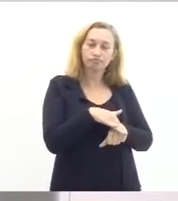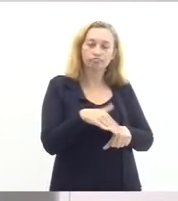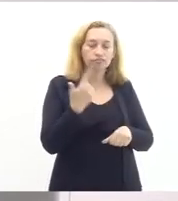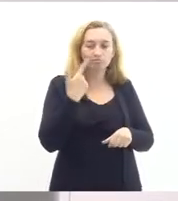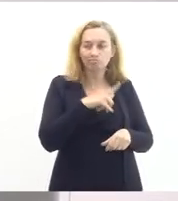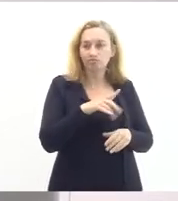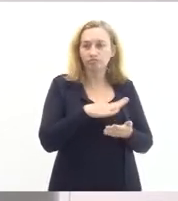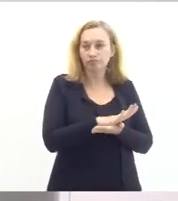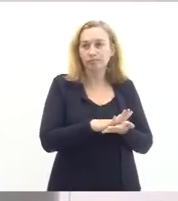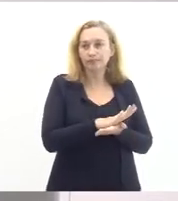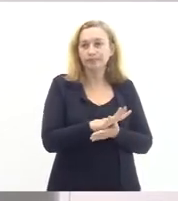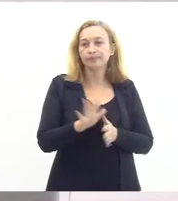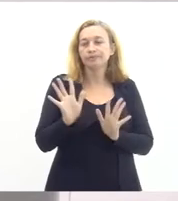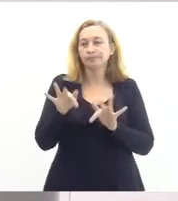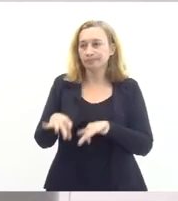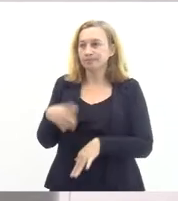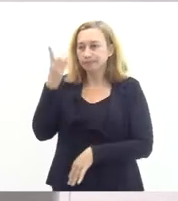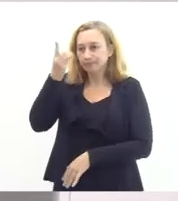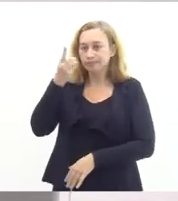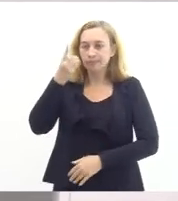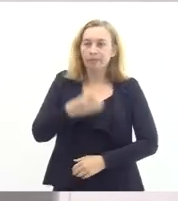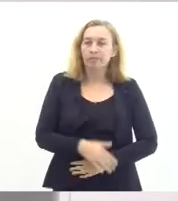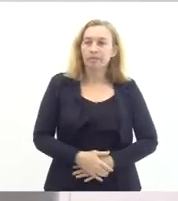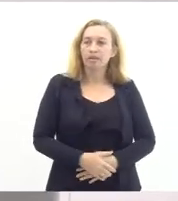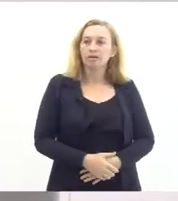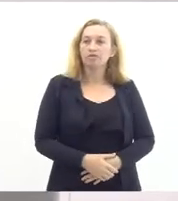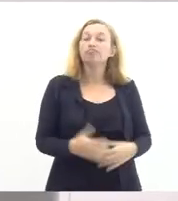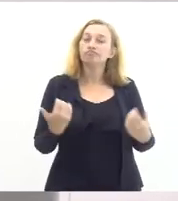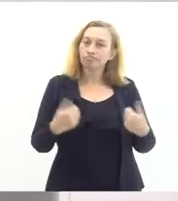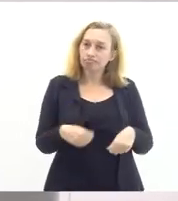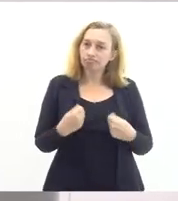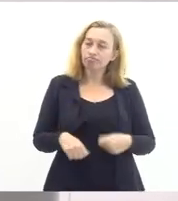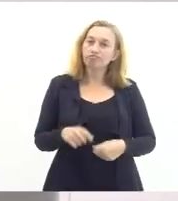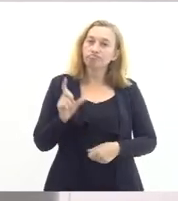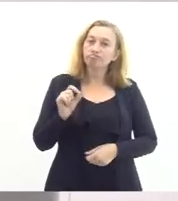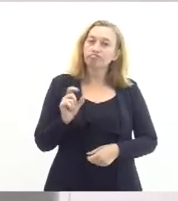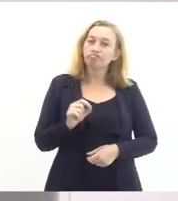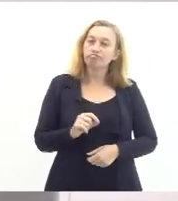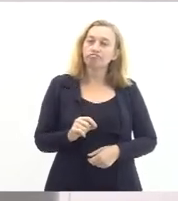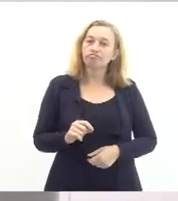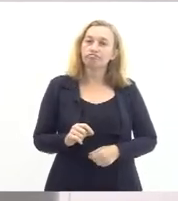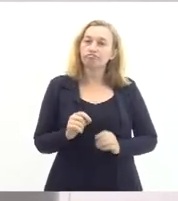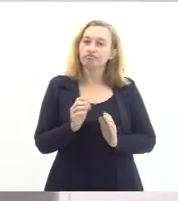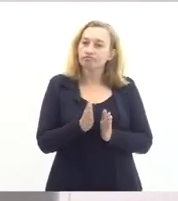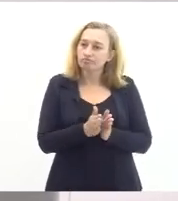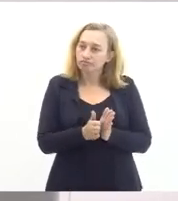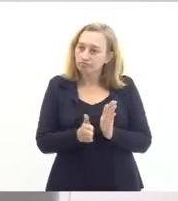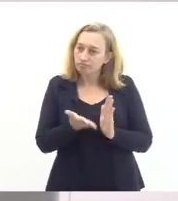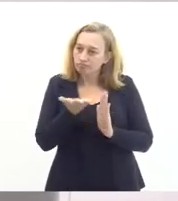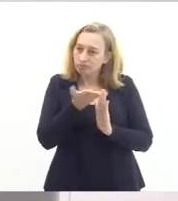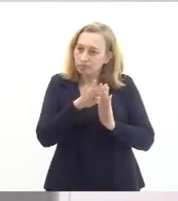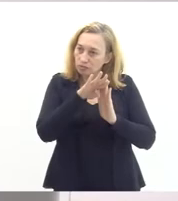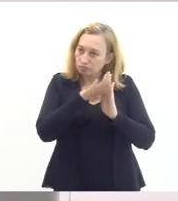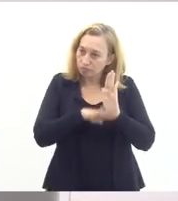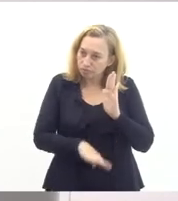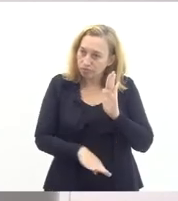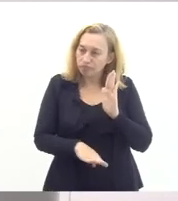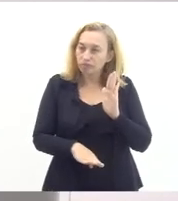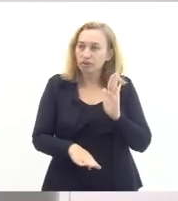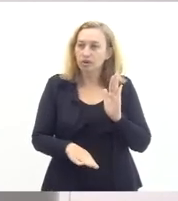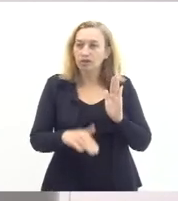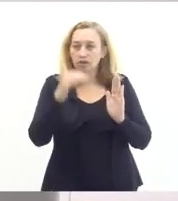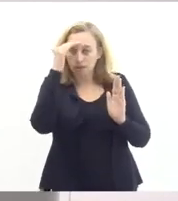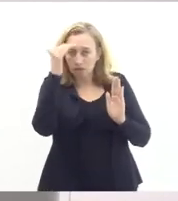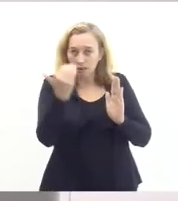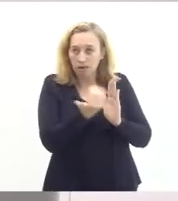precisa vou concluir deputado a gente precisa de repente de um cronograma ou de um TAC de cumprimento para a Seduc